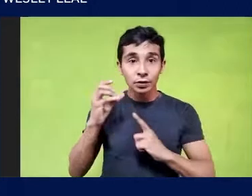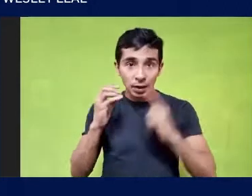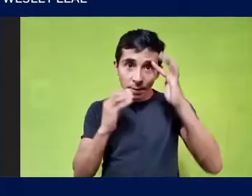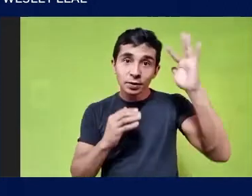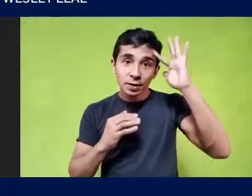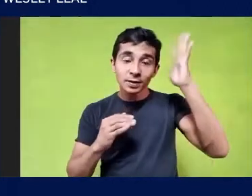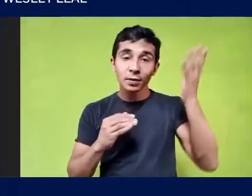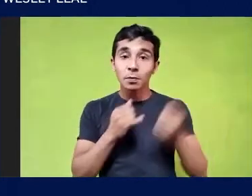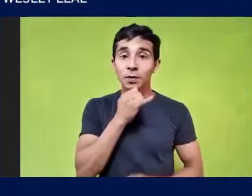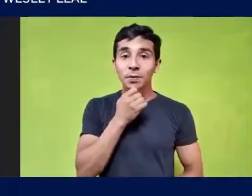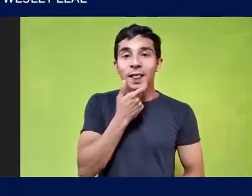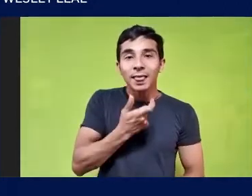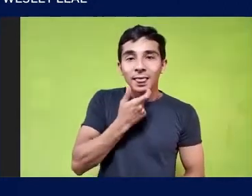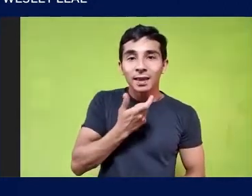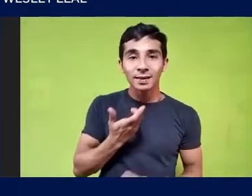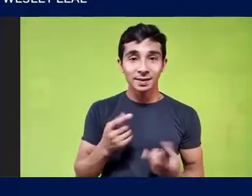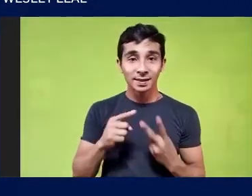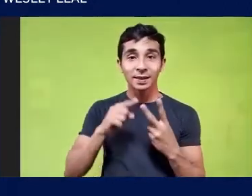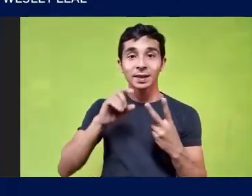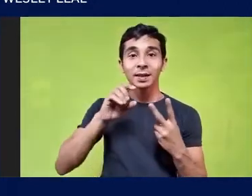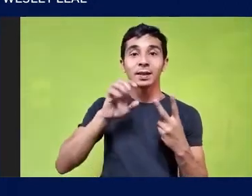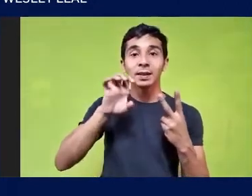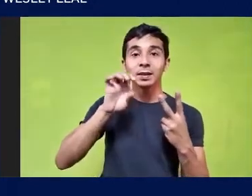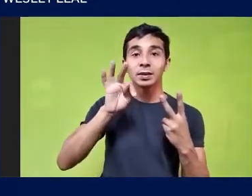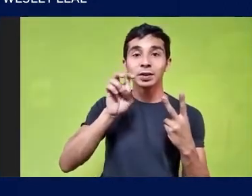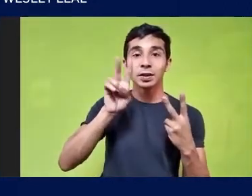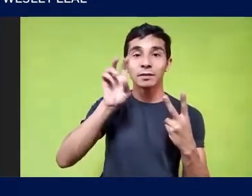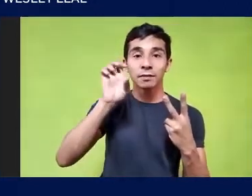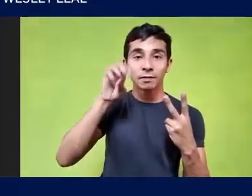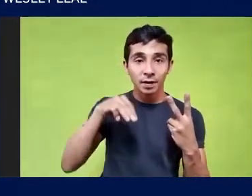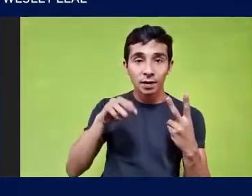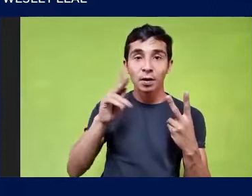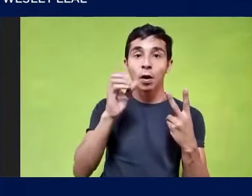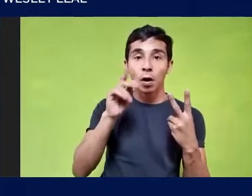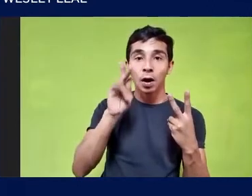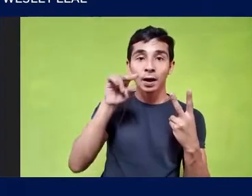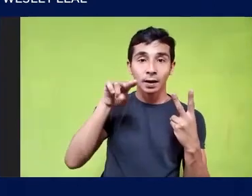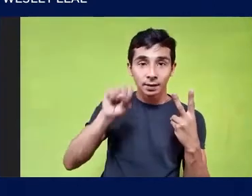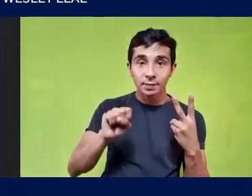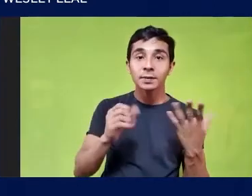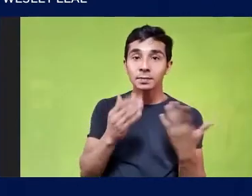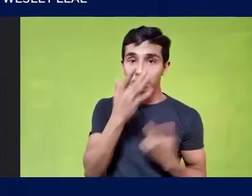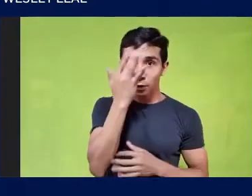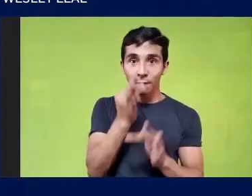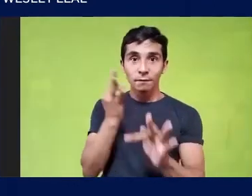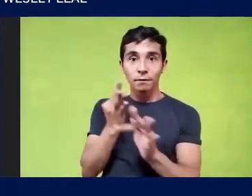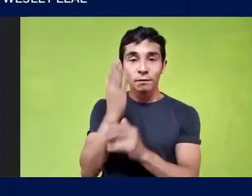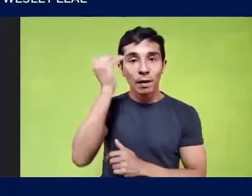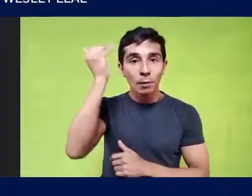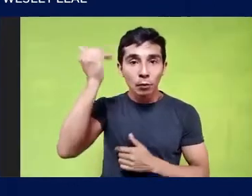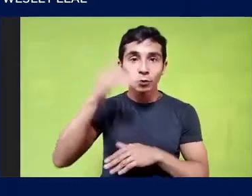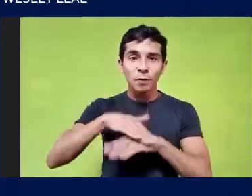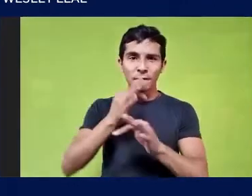Todos esses grandes físicos Que abriram o código da física E entraram em possibilidades De